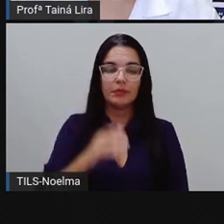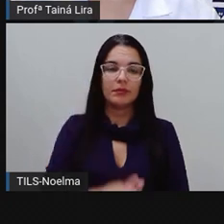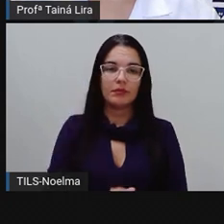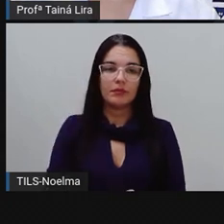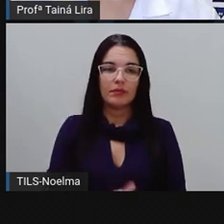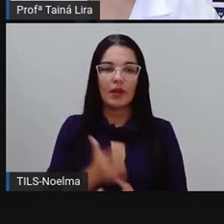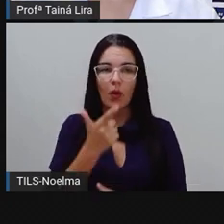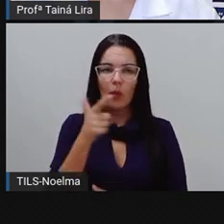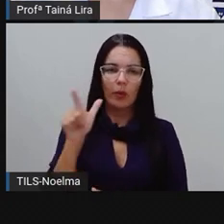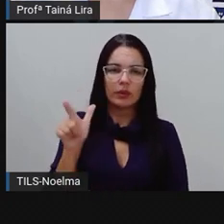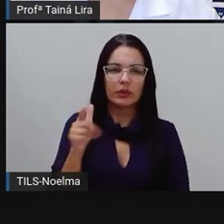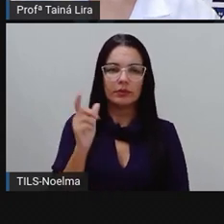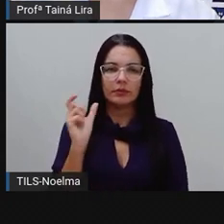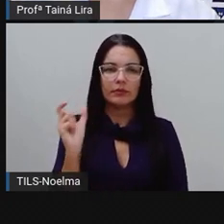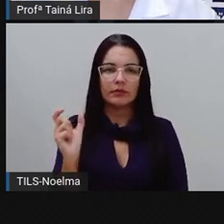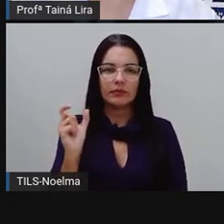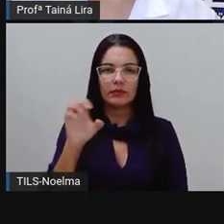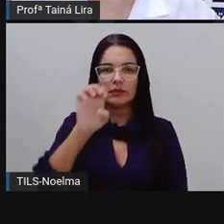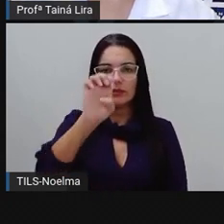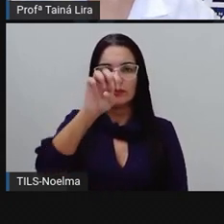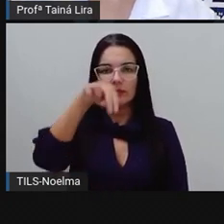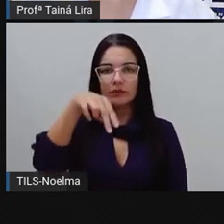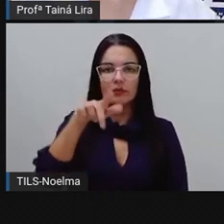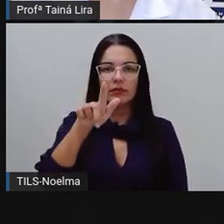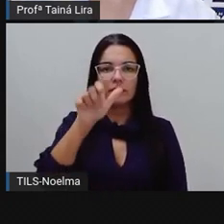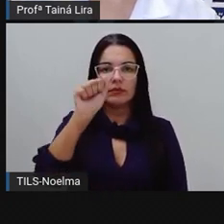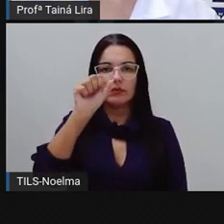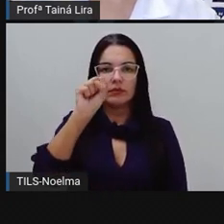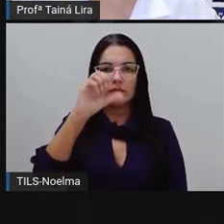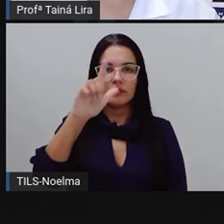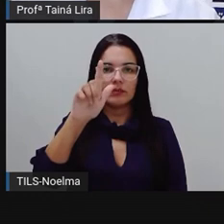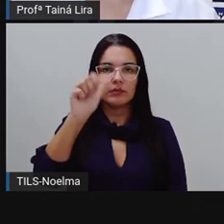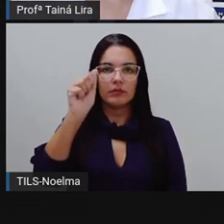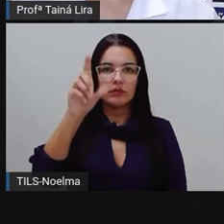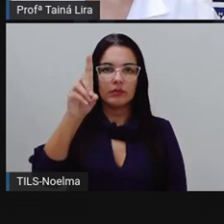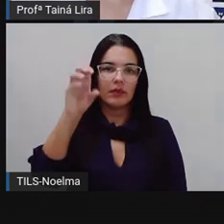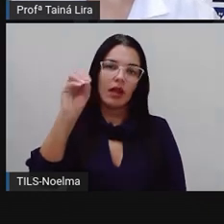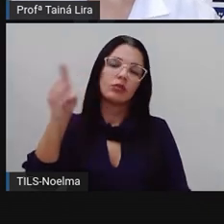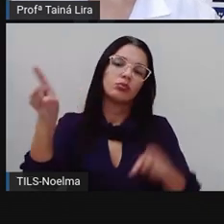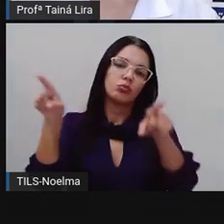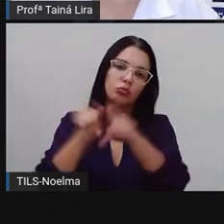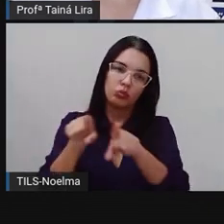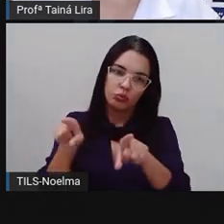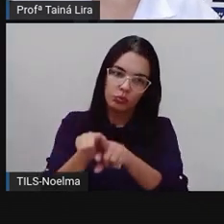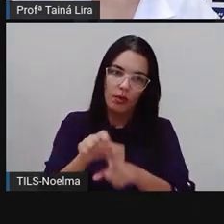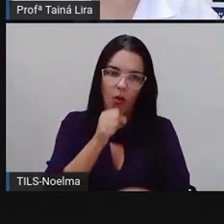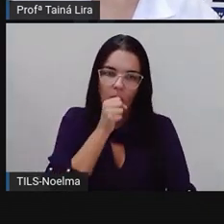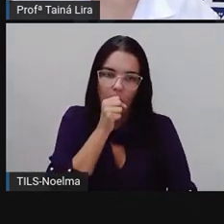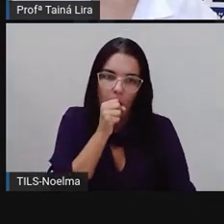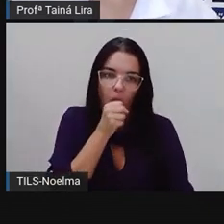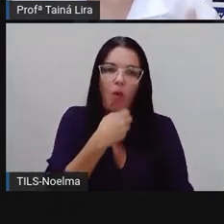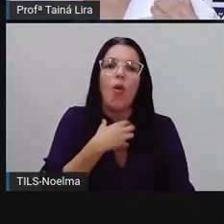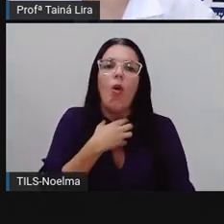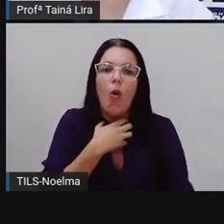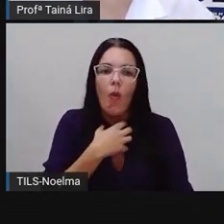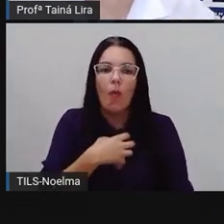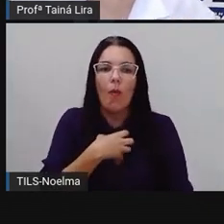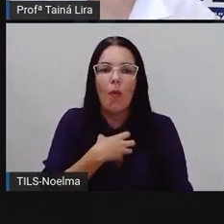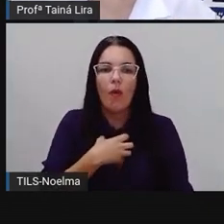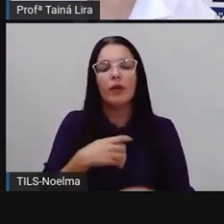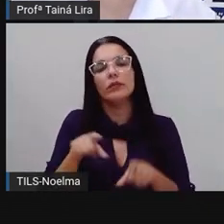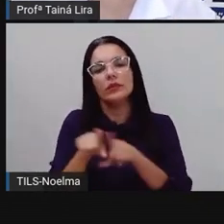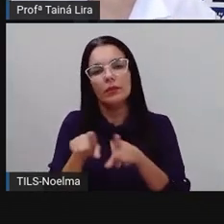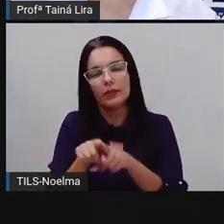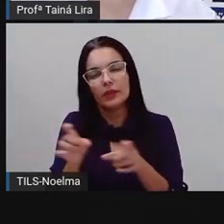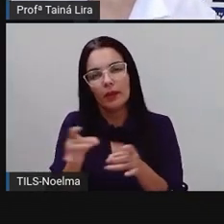Engasgado. Ó, que ele fala, né? Ficou engasgado. Olha lá. Engasgado. Também termina com a